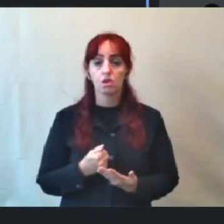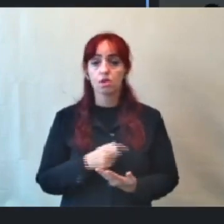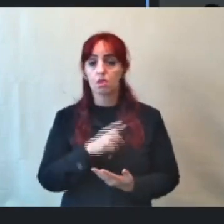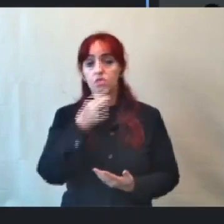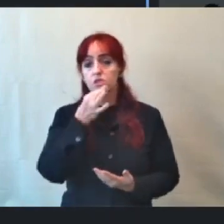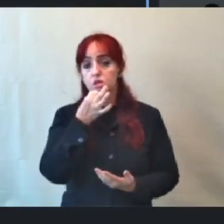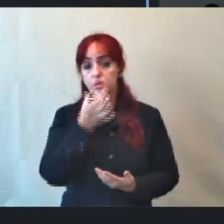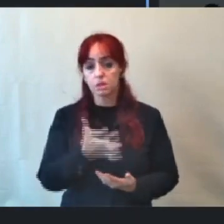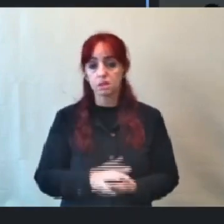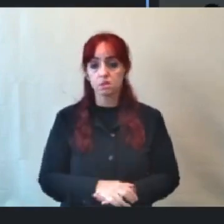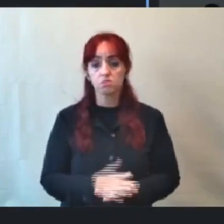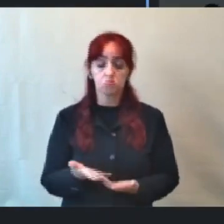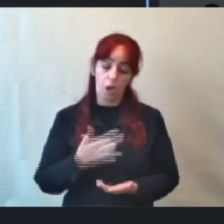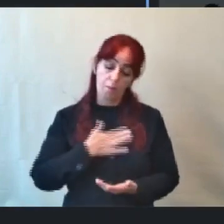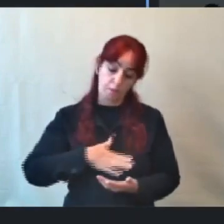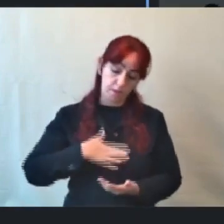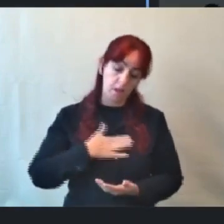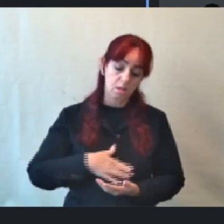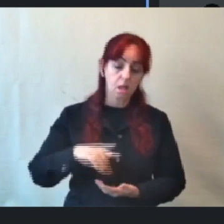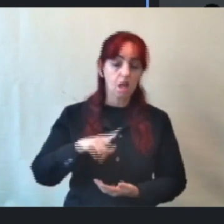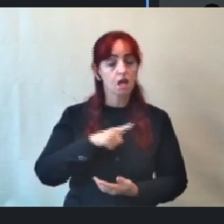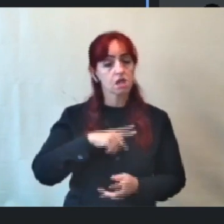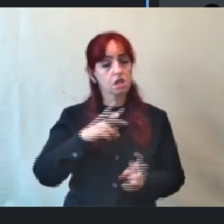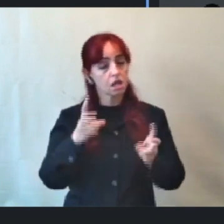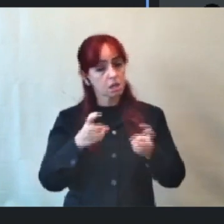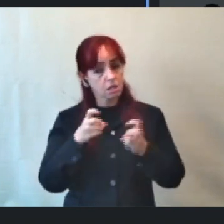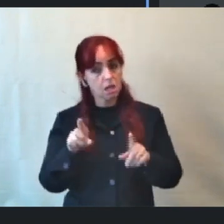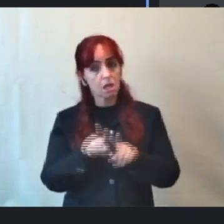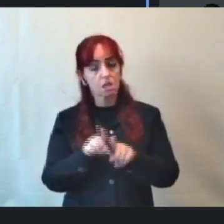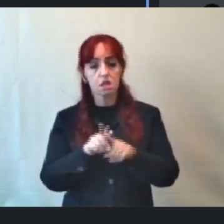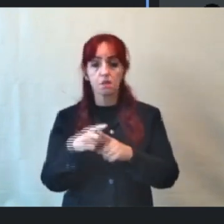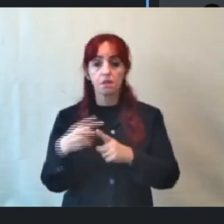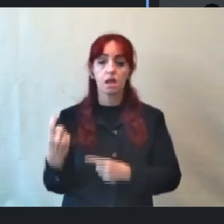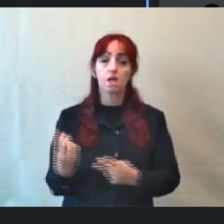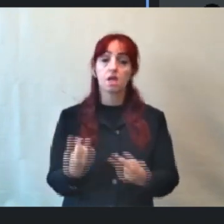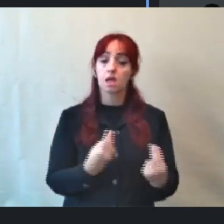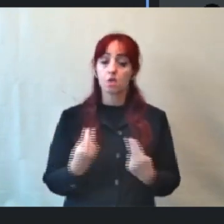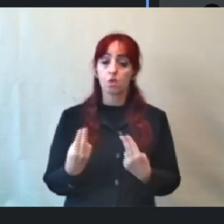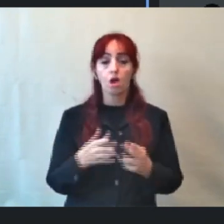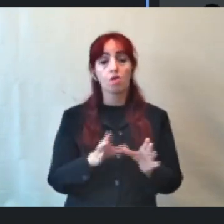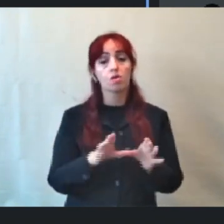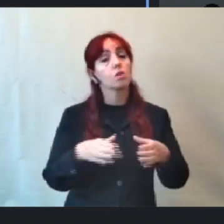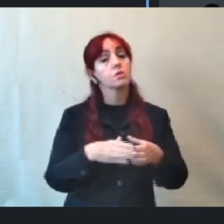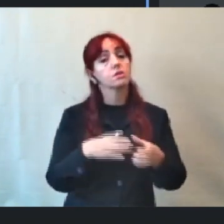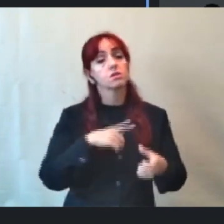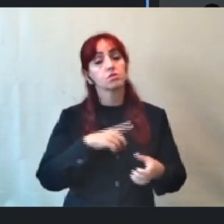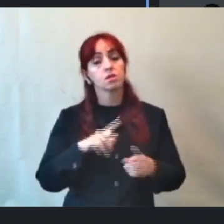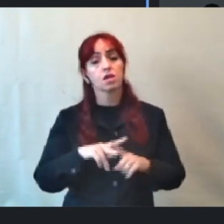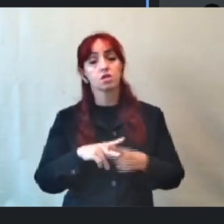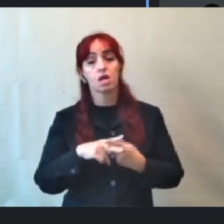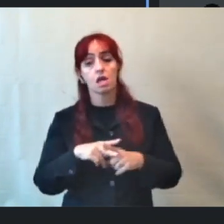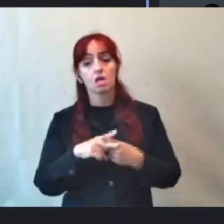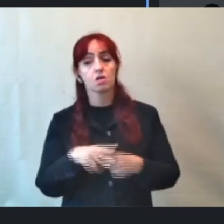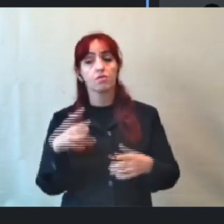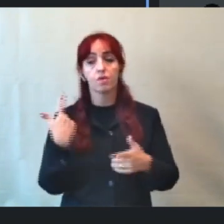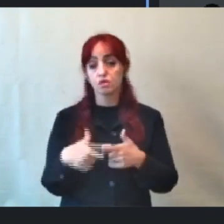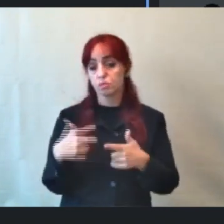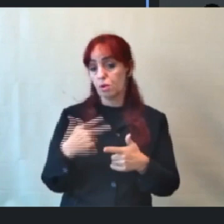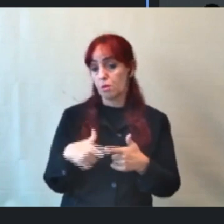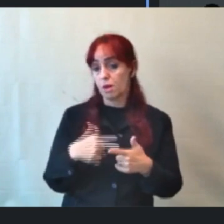prazer, eu, obviamente, eu tenho o mesmo interesse que essa comissão tem, né, de realmente resolver os problemas